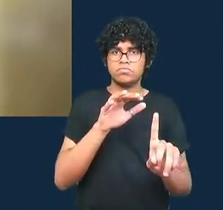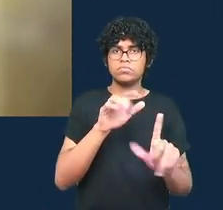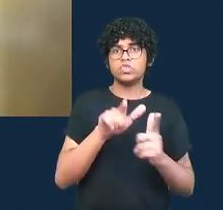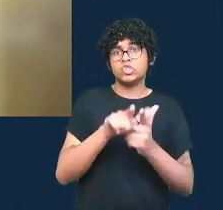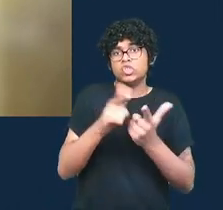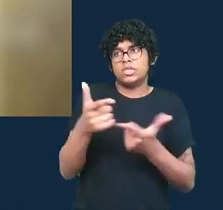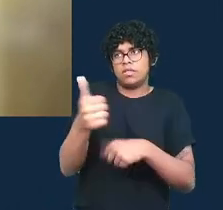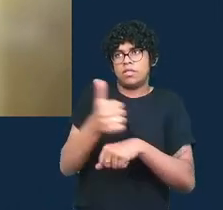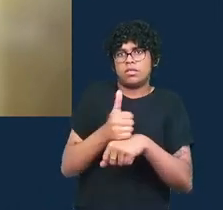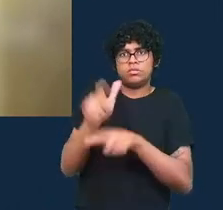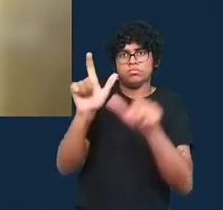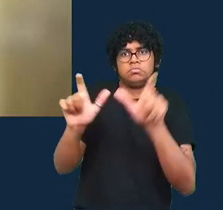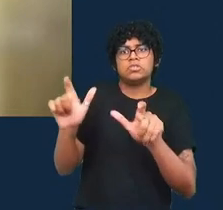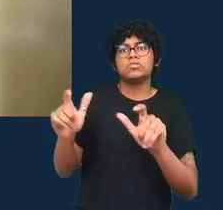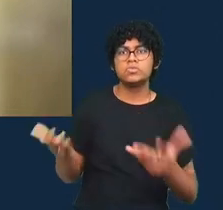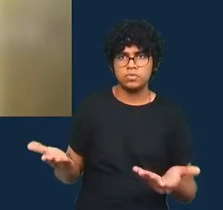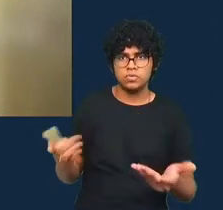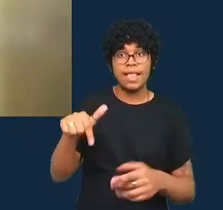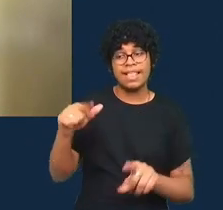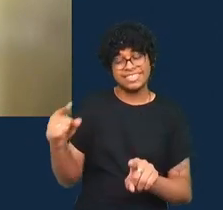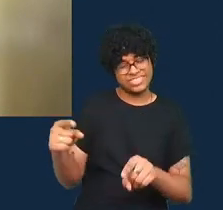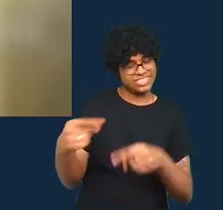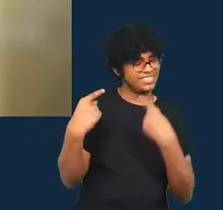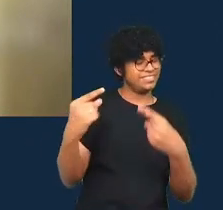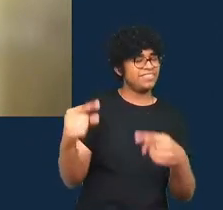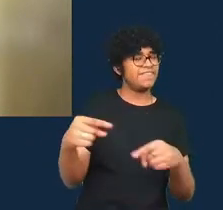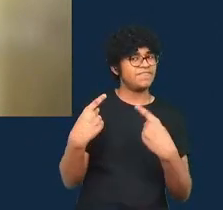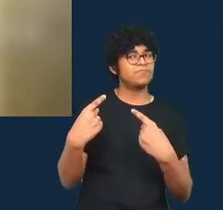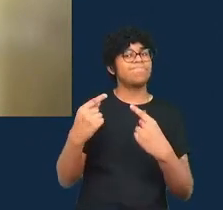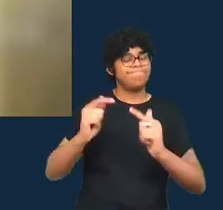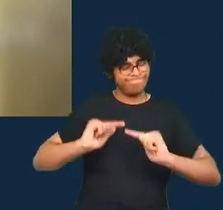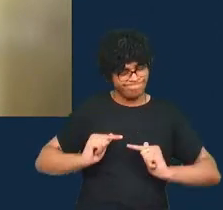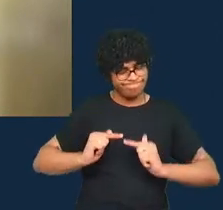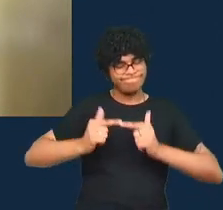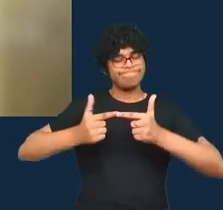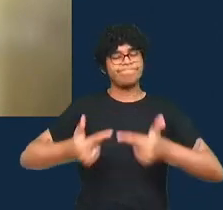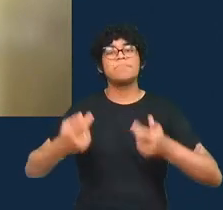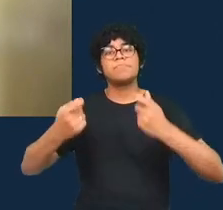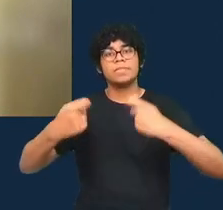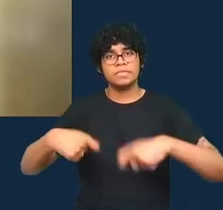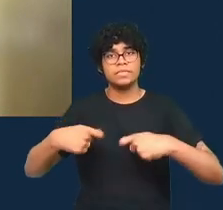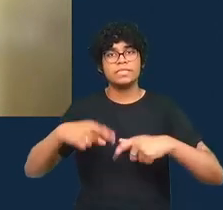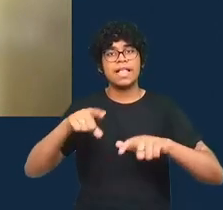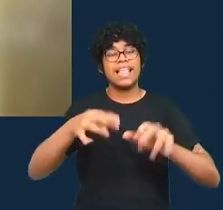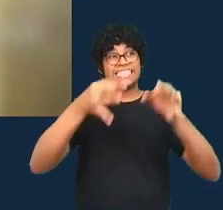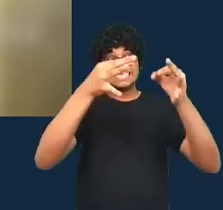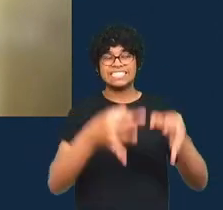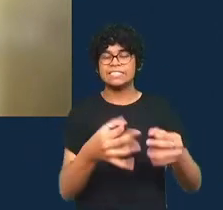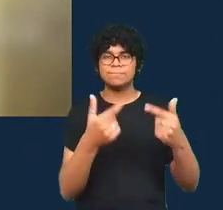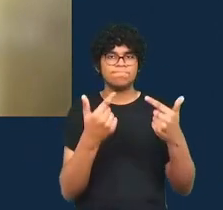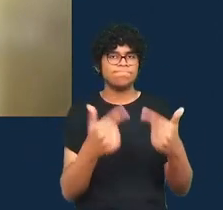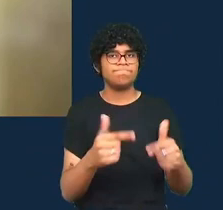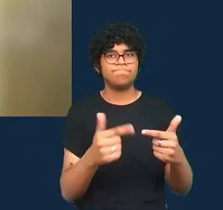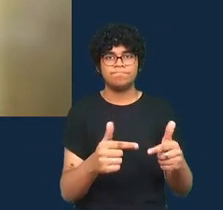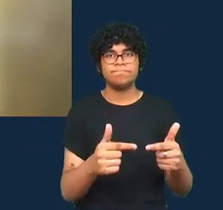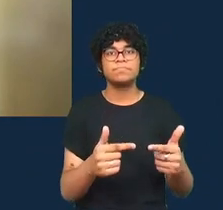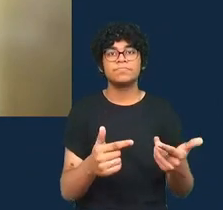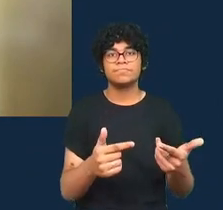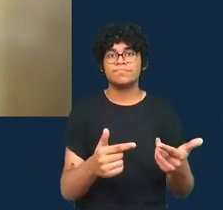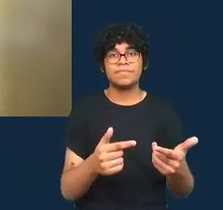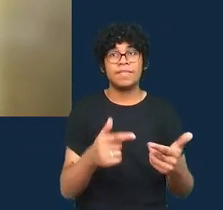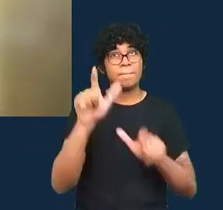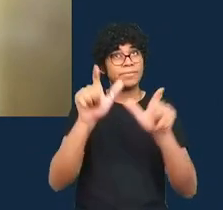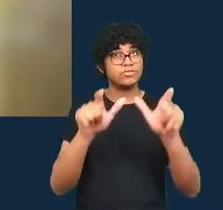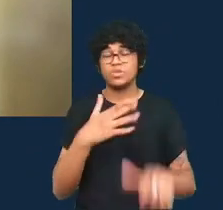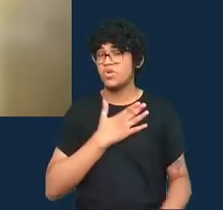dizer que é um grande desafio que temos que enfrentar com relação à incerteza é que ninguém gosta de incerteza